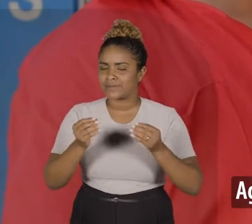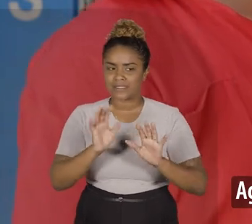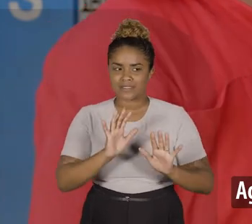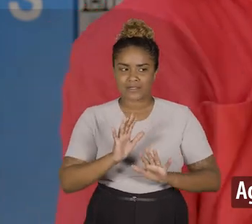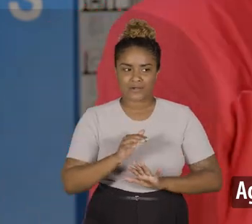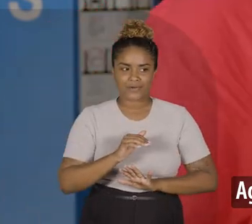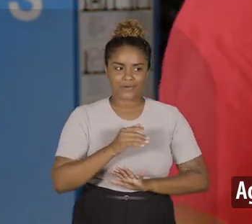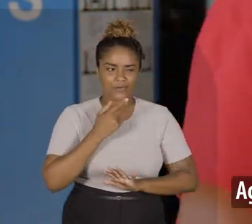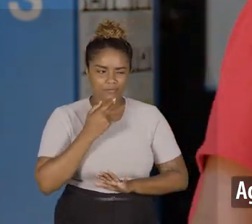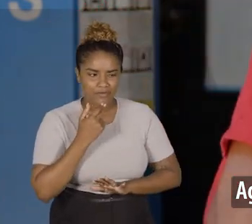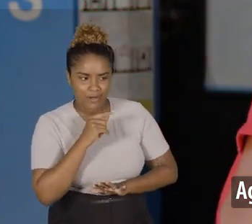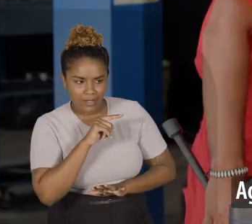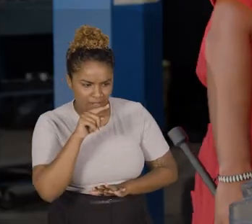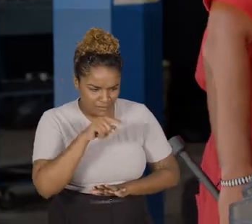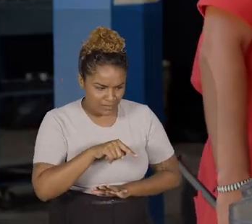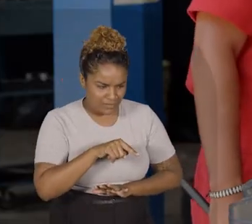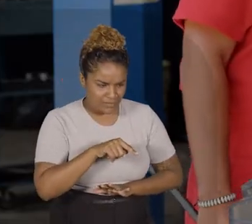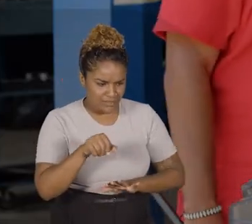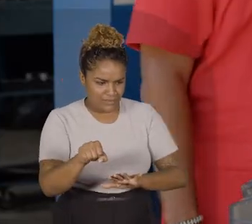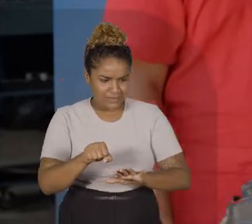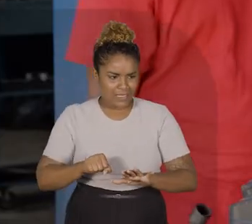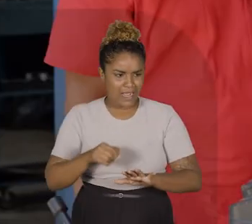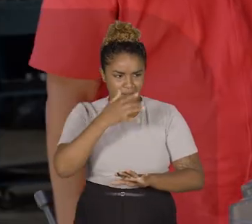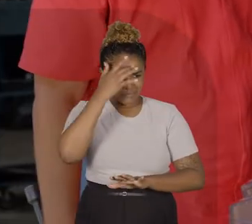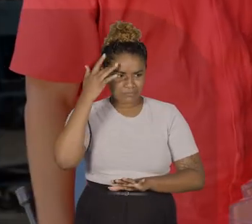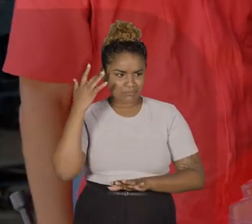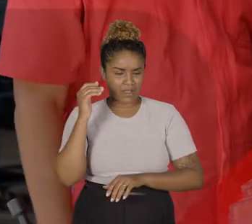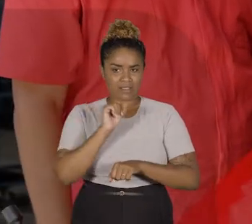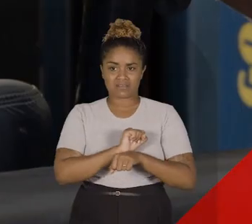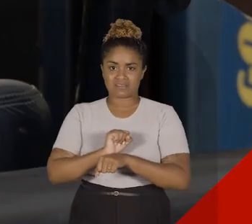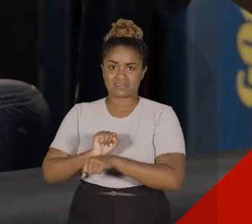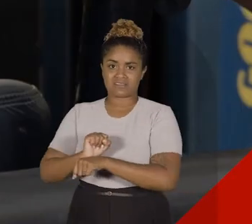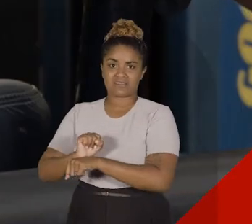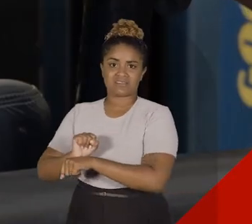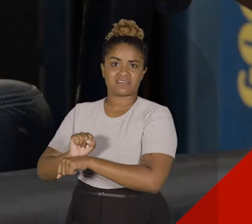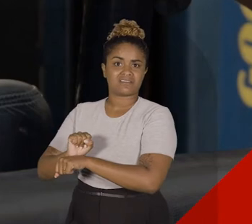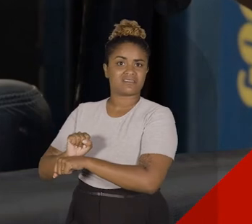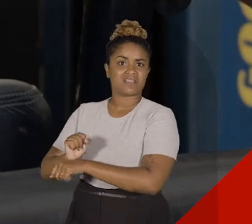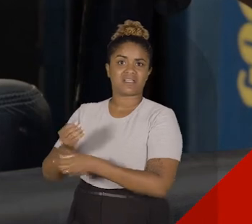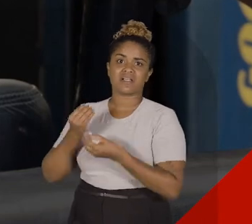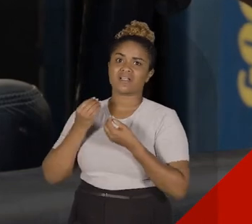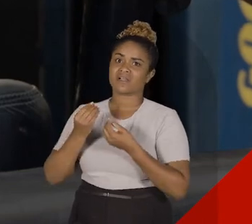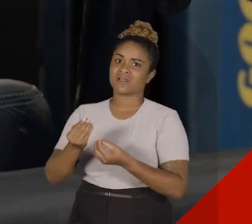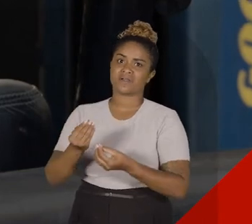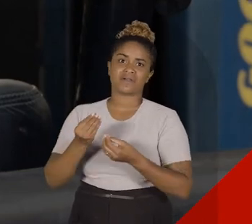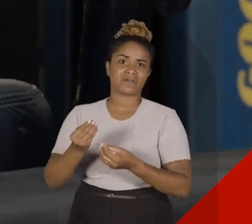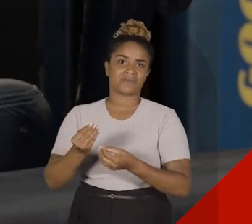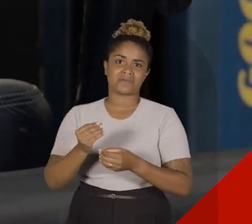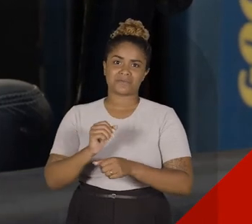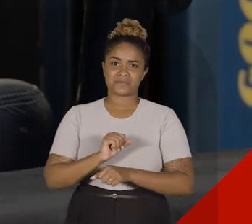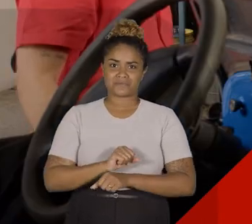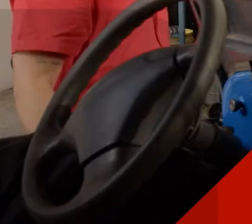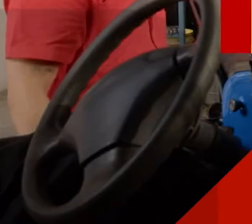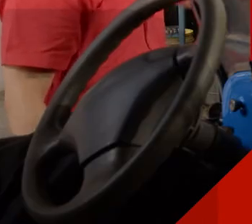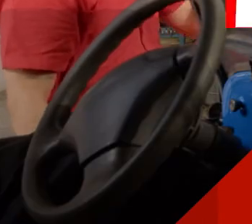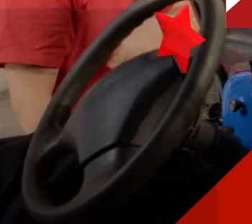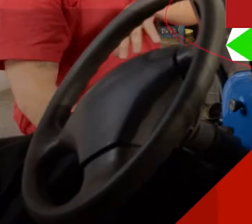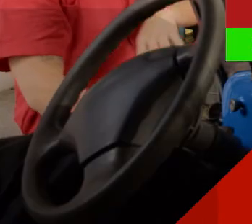sim, para não dizer que tem nada funcionando, a ré está tenendo de boa. O belinho desse jipe só anda para trás.